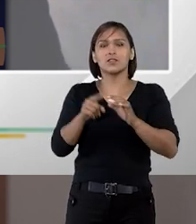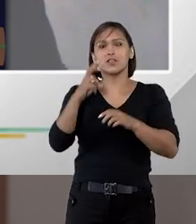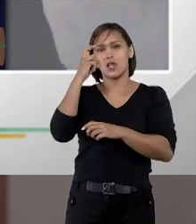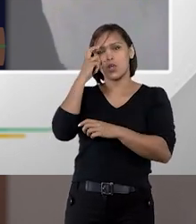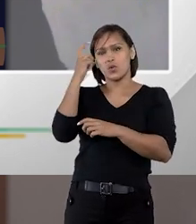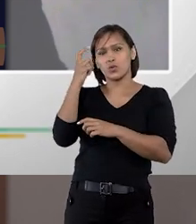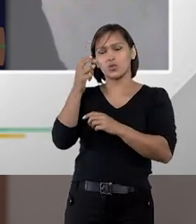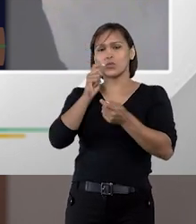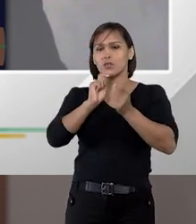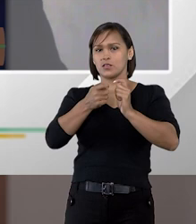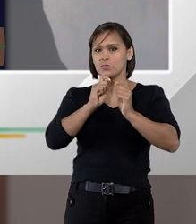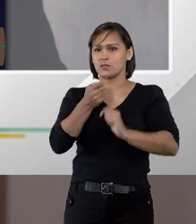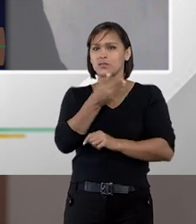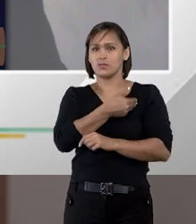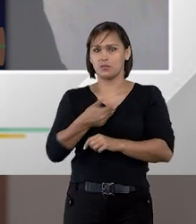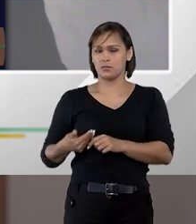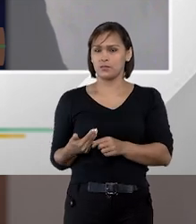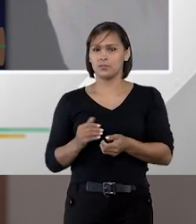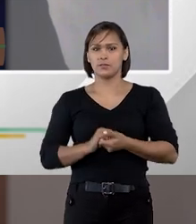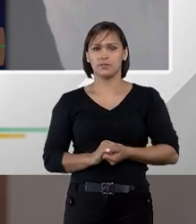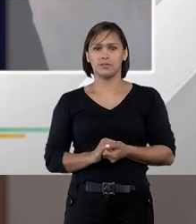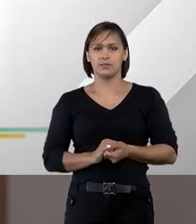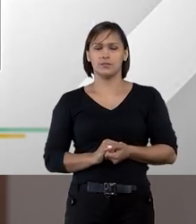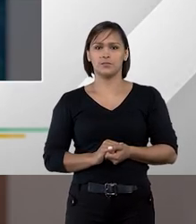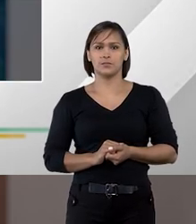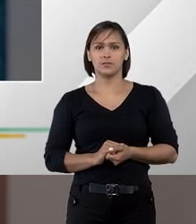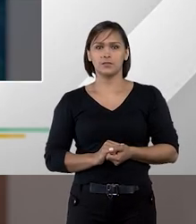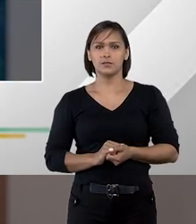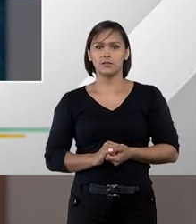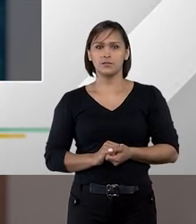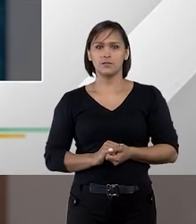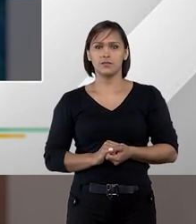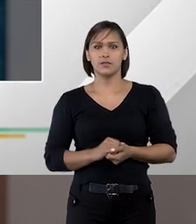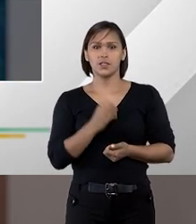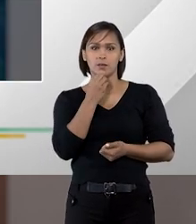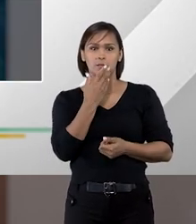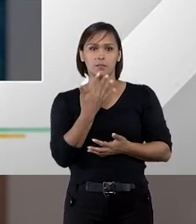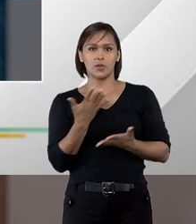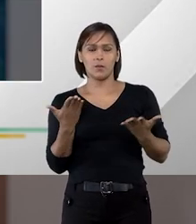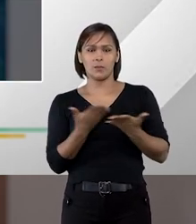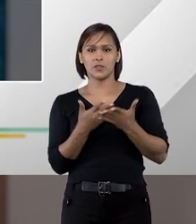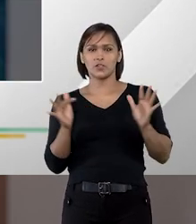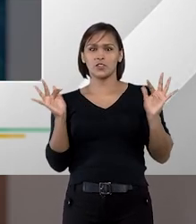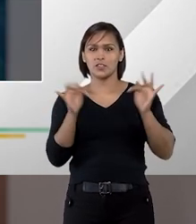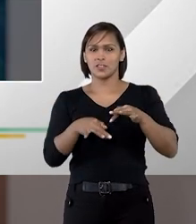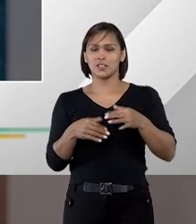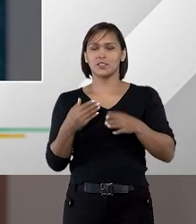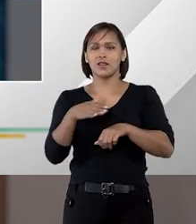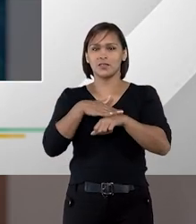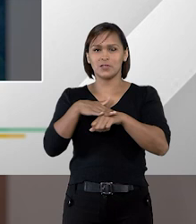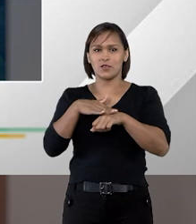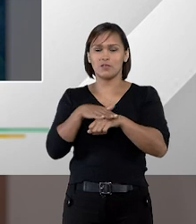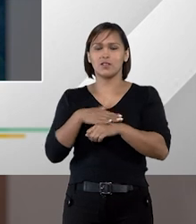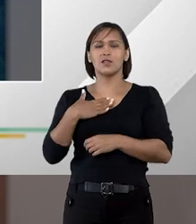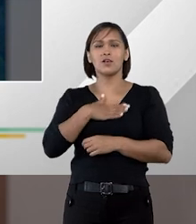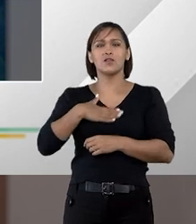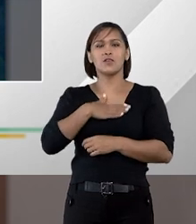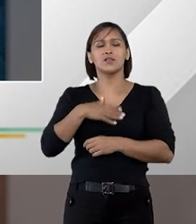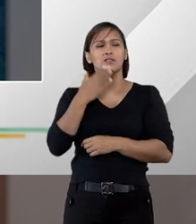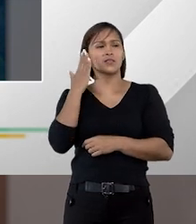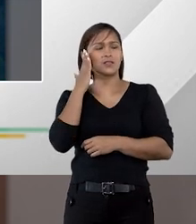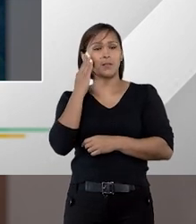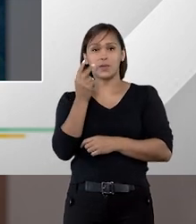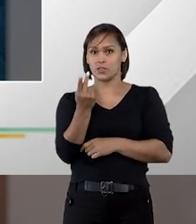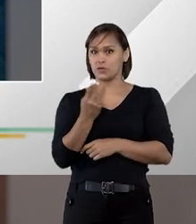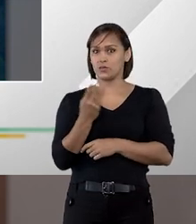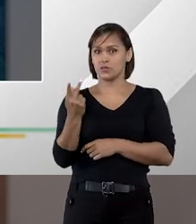na cultura da administração pública bem para a gente encerrar esse nosso bate-papo eu gostaria